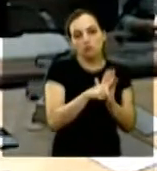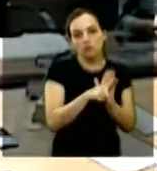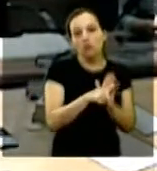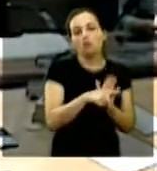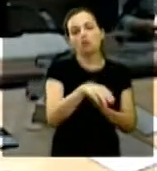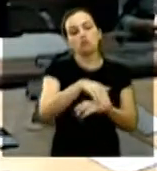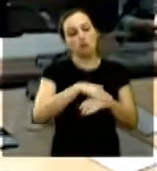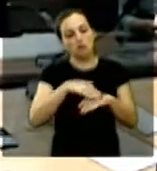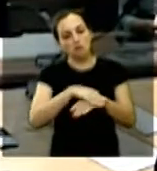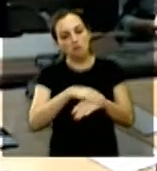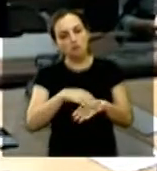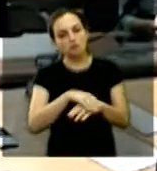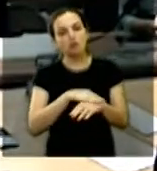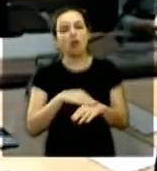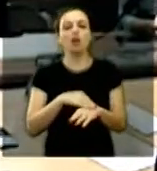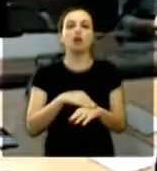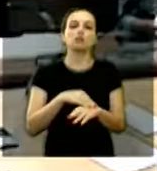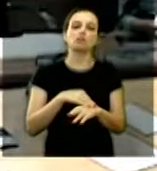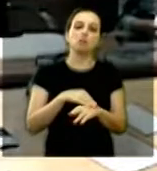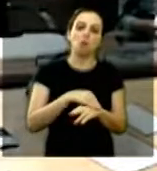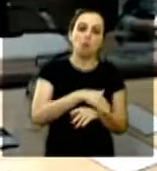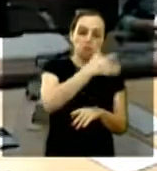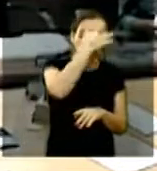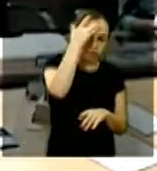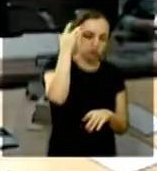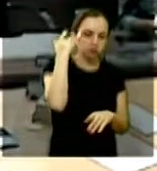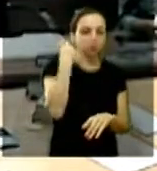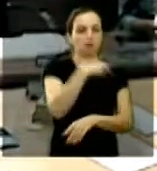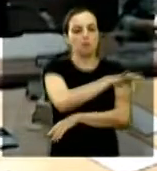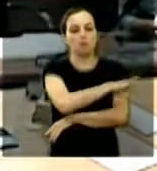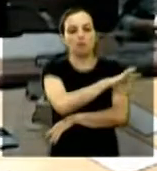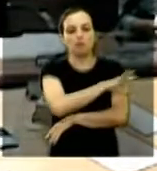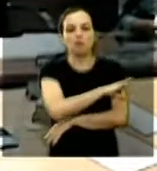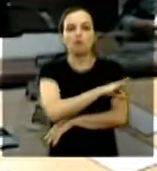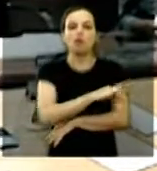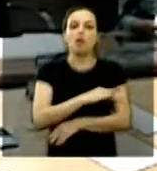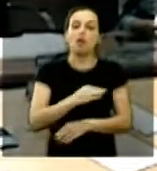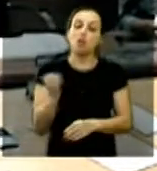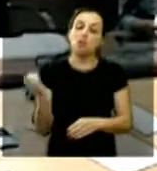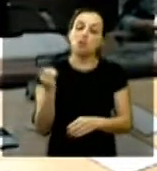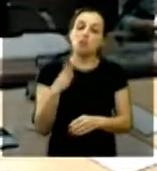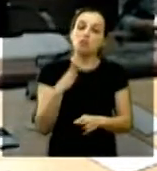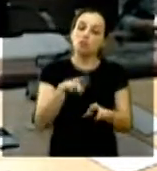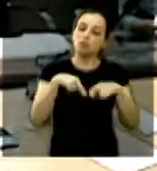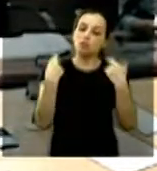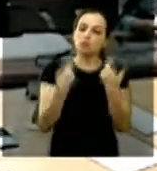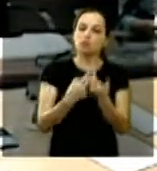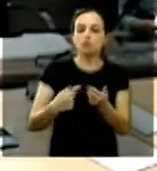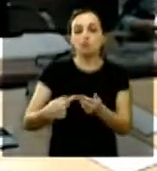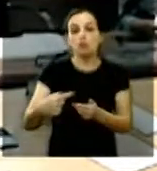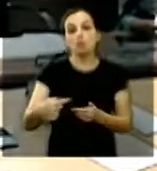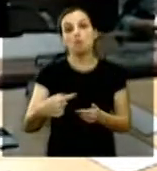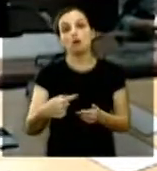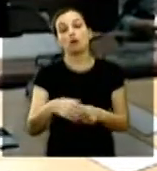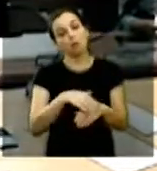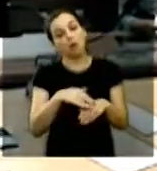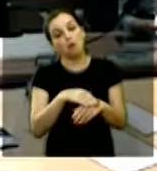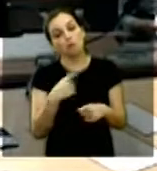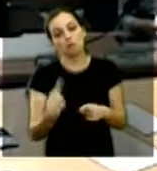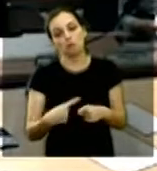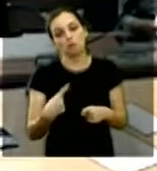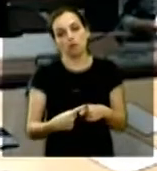gente já conversou com trocentos segmentos da prefeitura inclusive nós marcamos uma nova reunião essa semana para a gente tratar disso porque assim